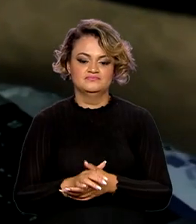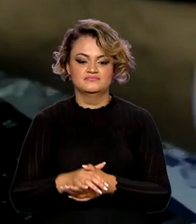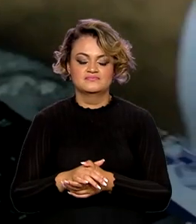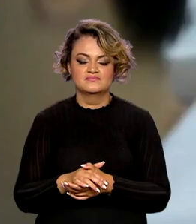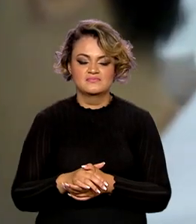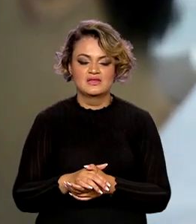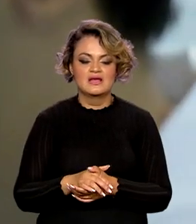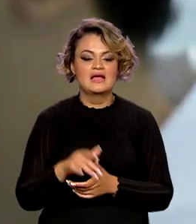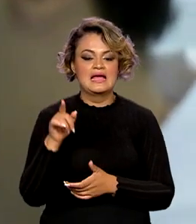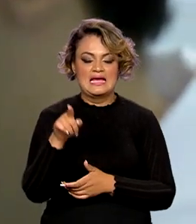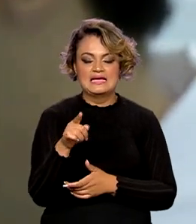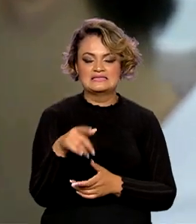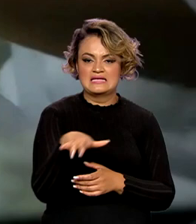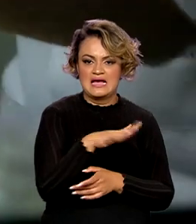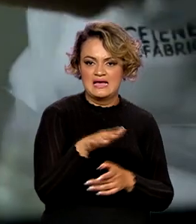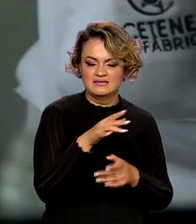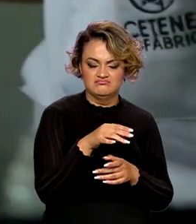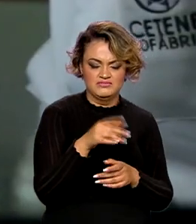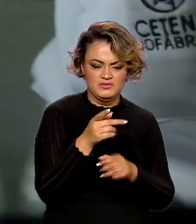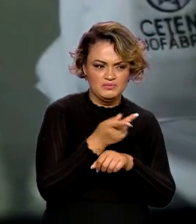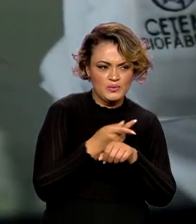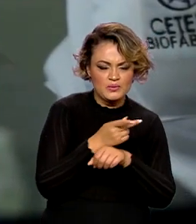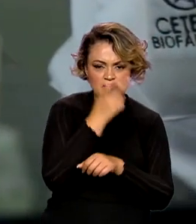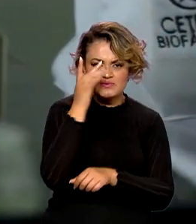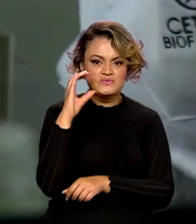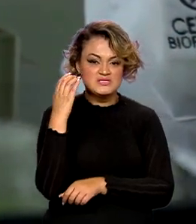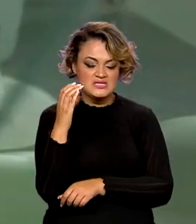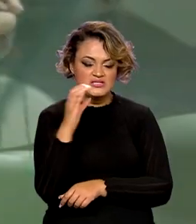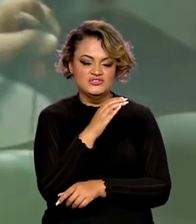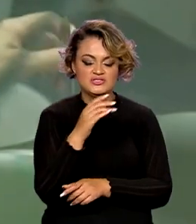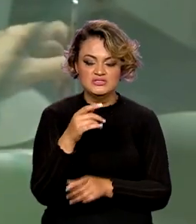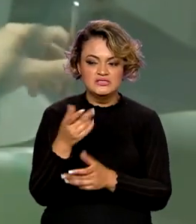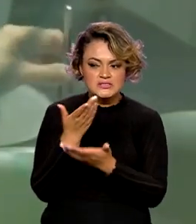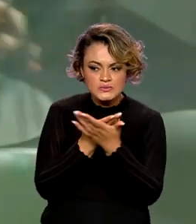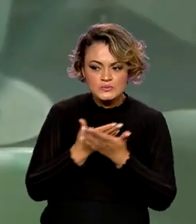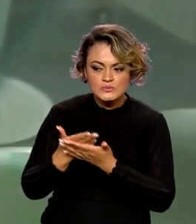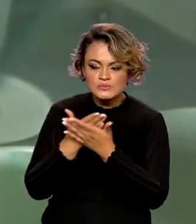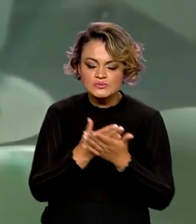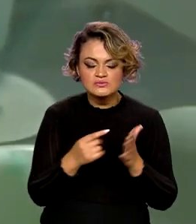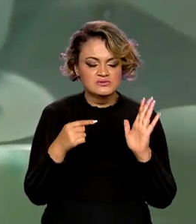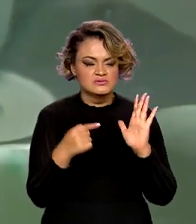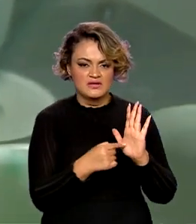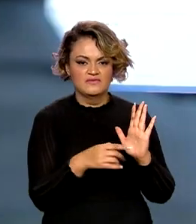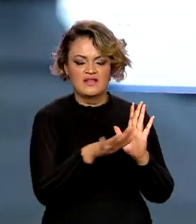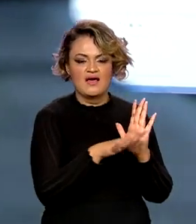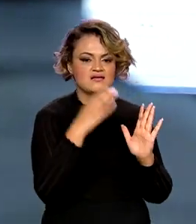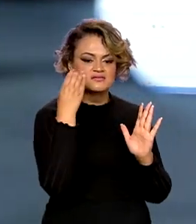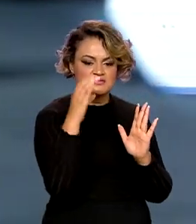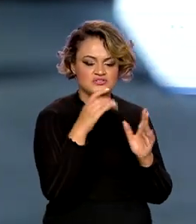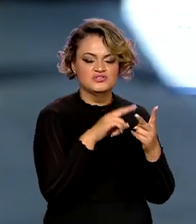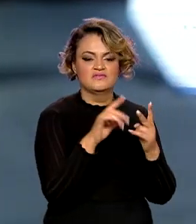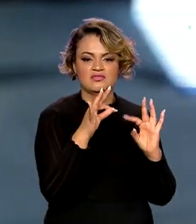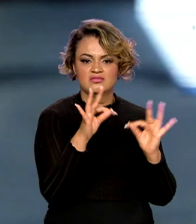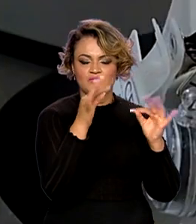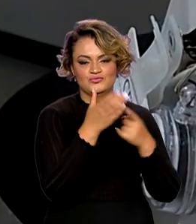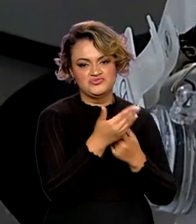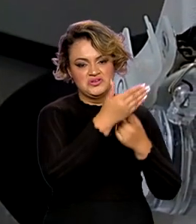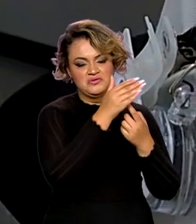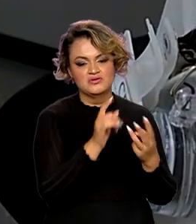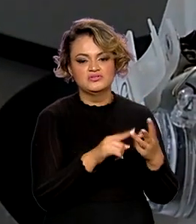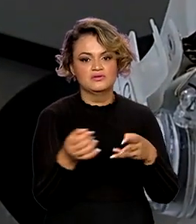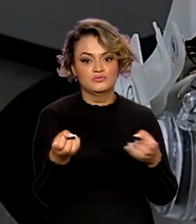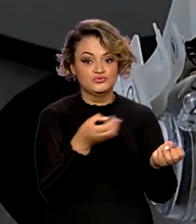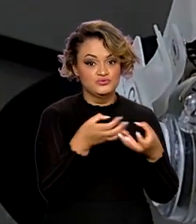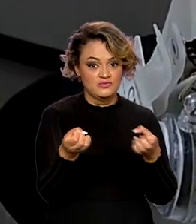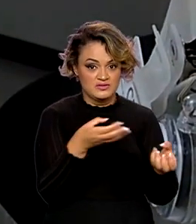A chamada busca cientistas que possuam estudos reconhecidos na área científica, tecnológica e